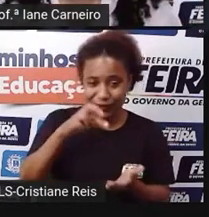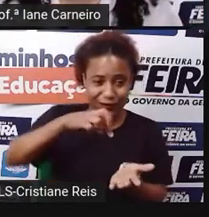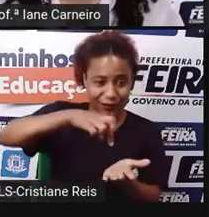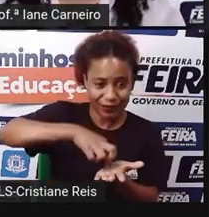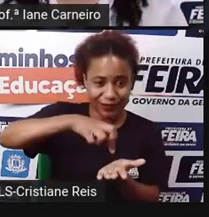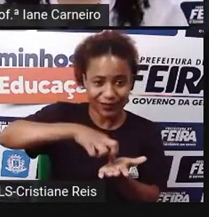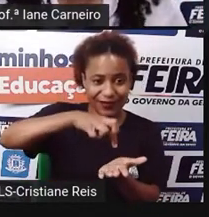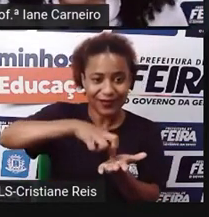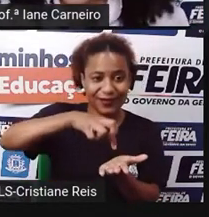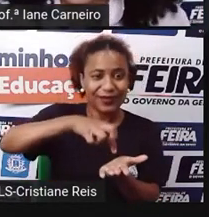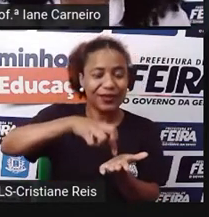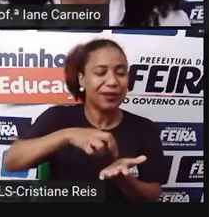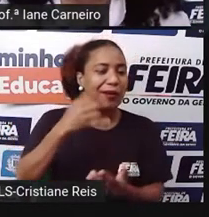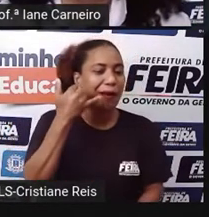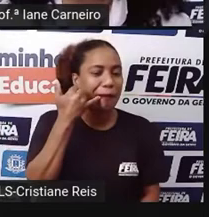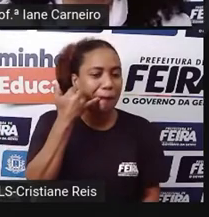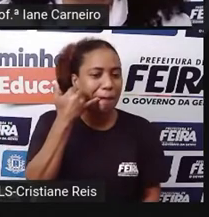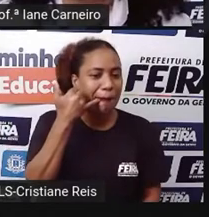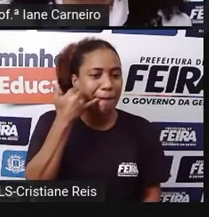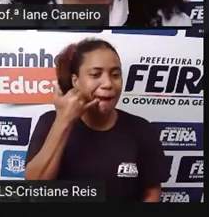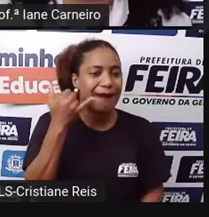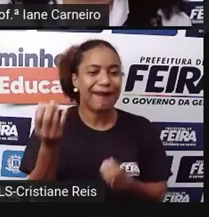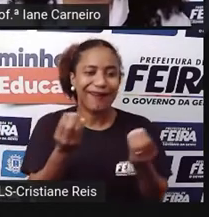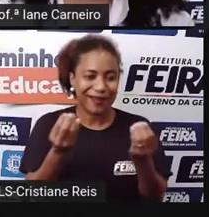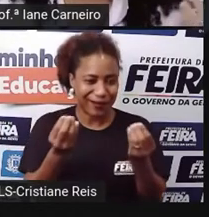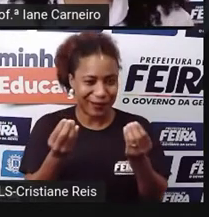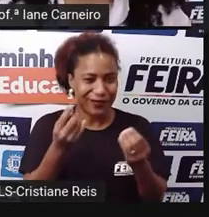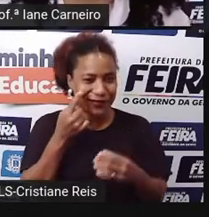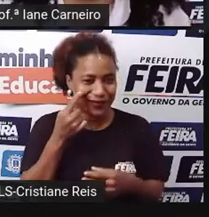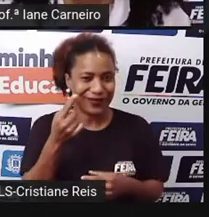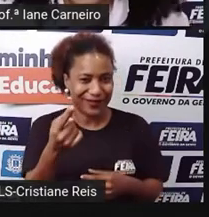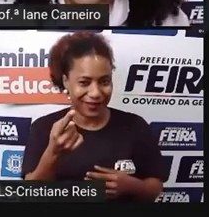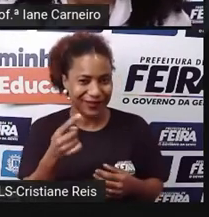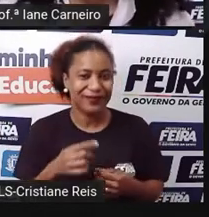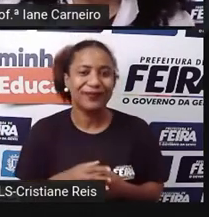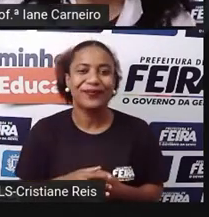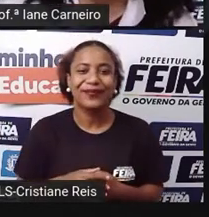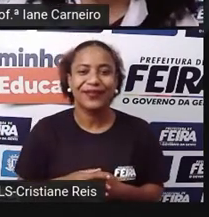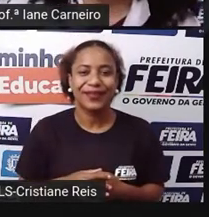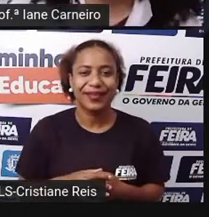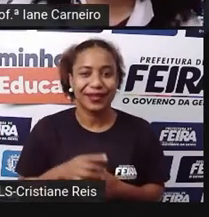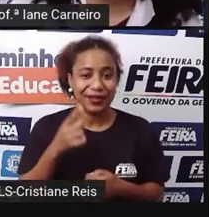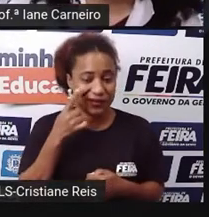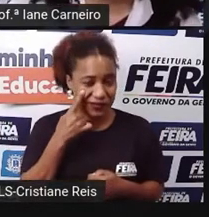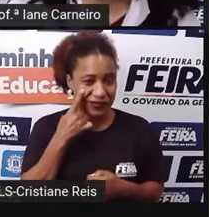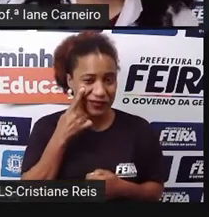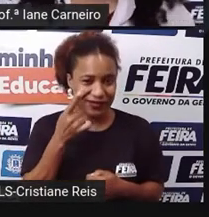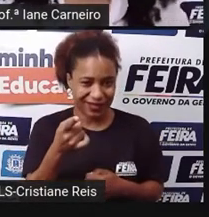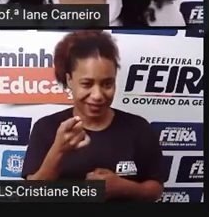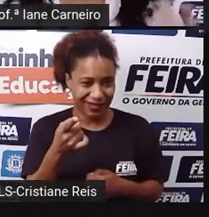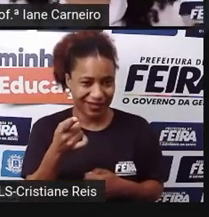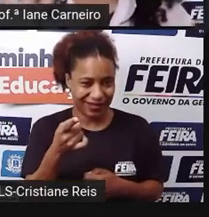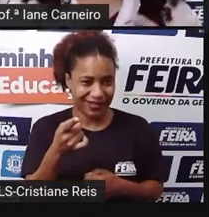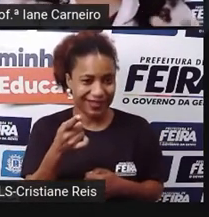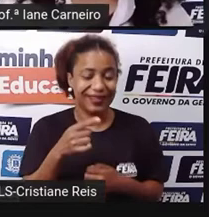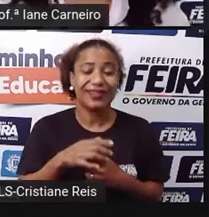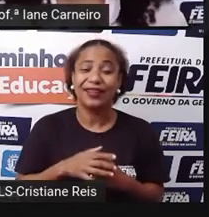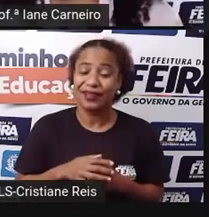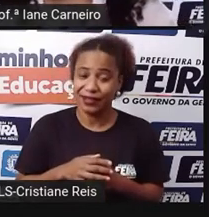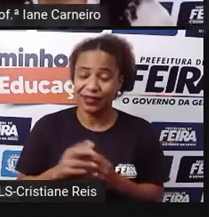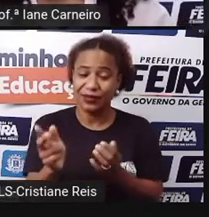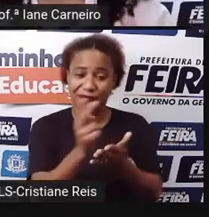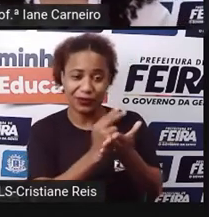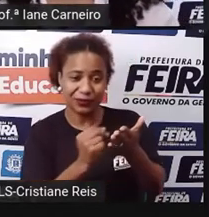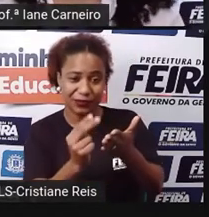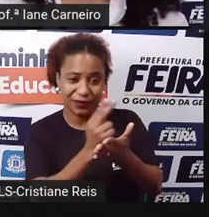Então as lendas, olha aqui, mais uma foto dele, aqui está um desenho, em que em alguns